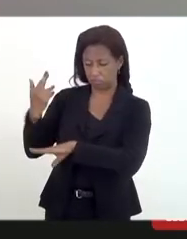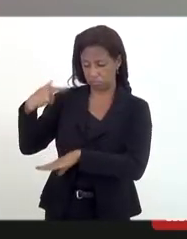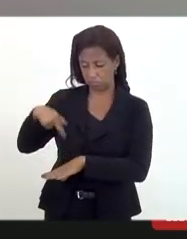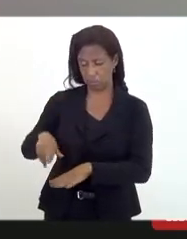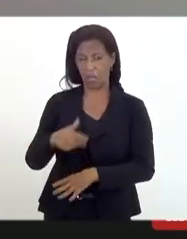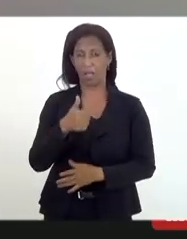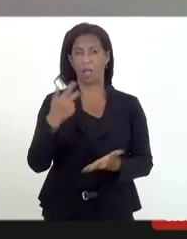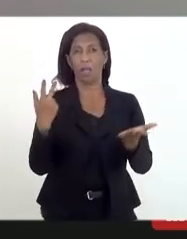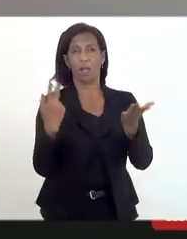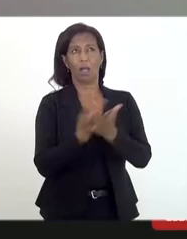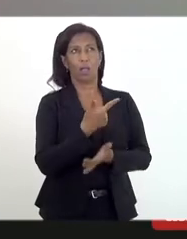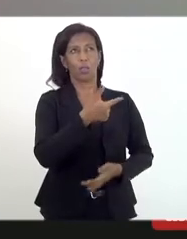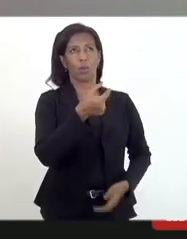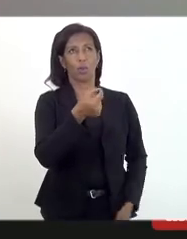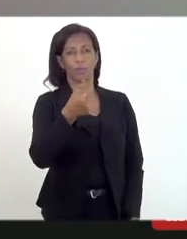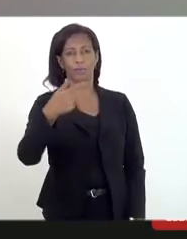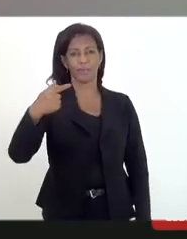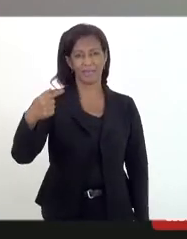criado em 2007,